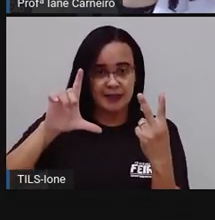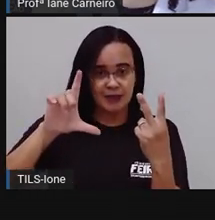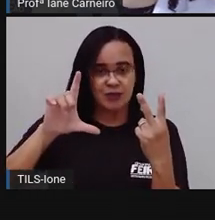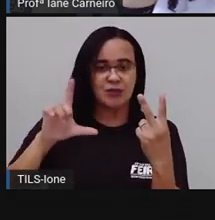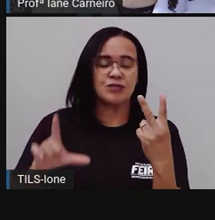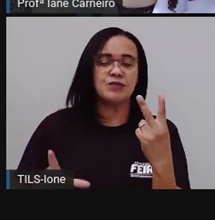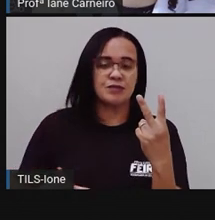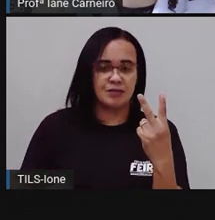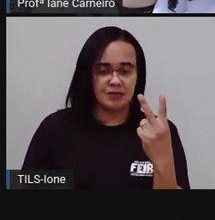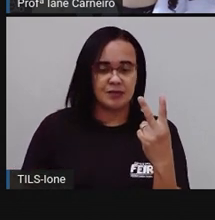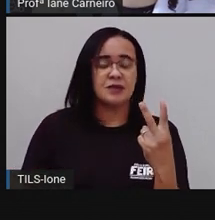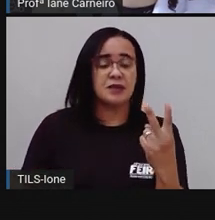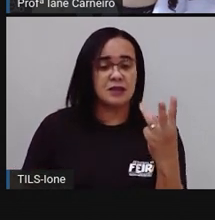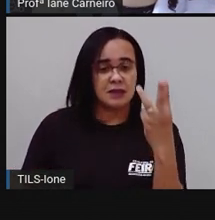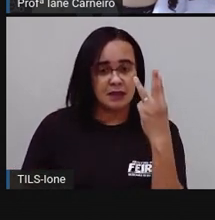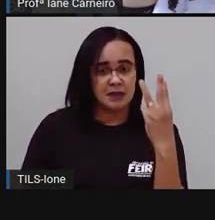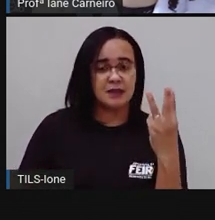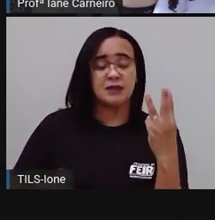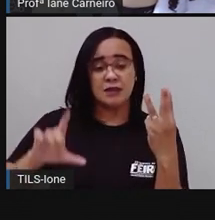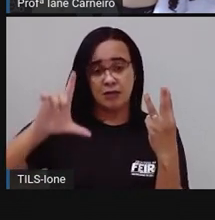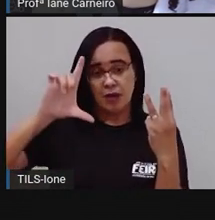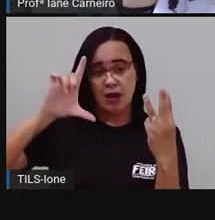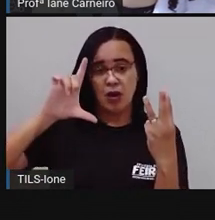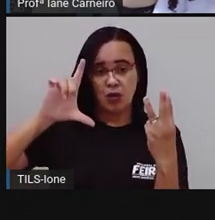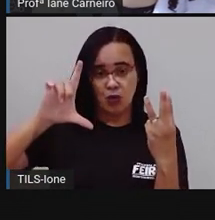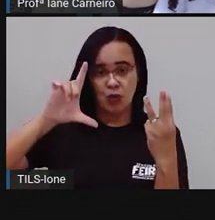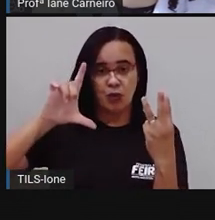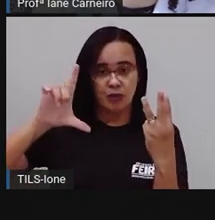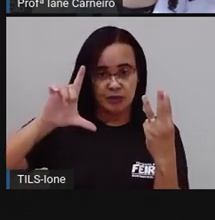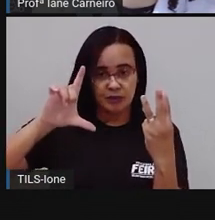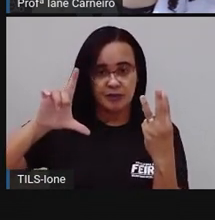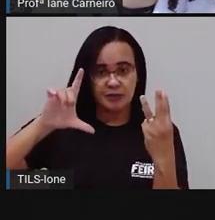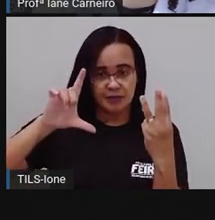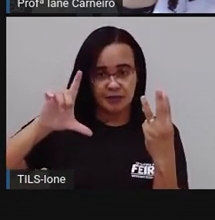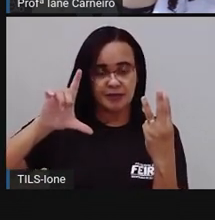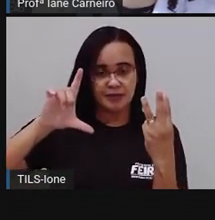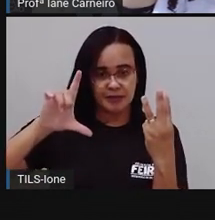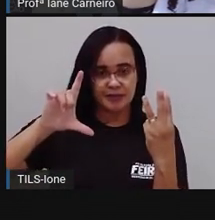Vou botar mais um litro. Nessa aqui, vou colocar o lê do litro, ó.